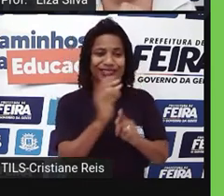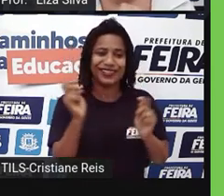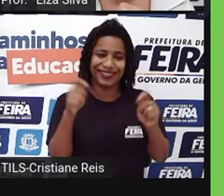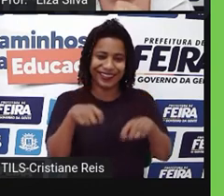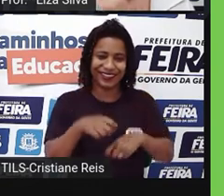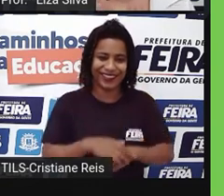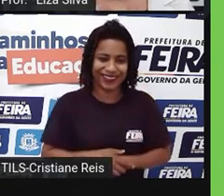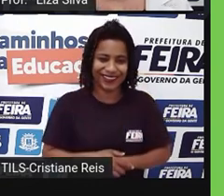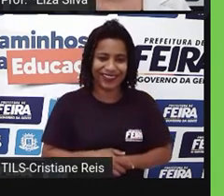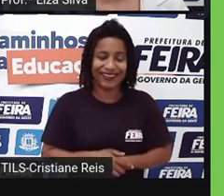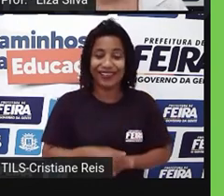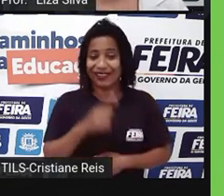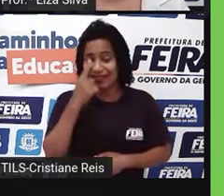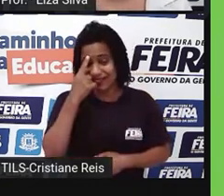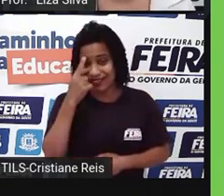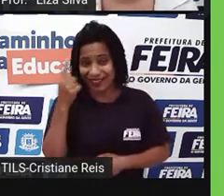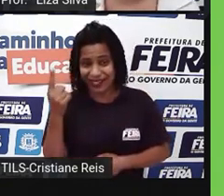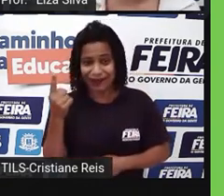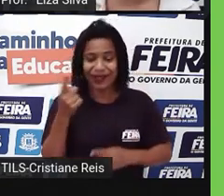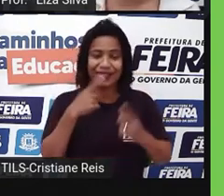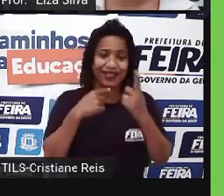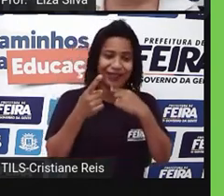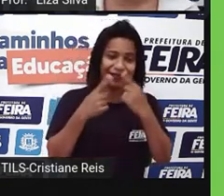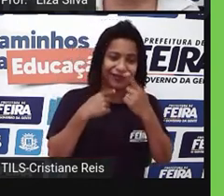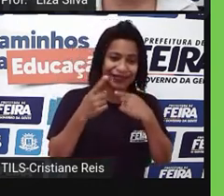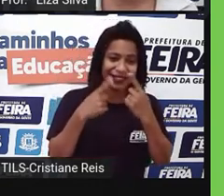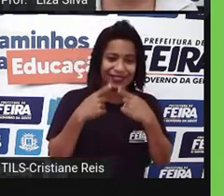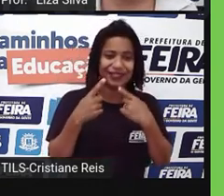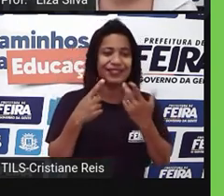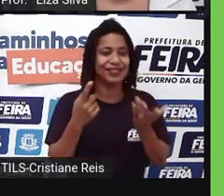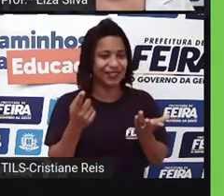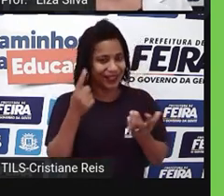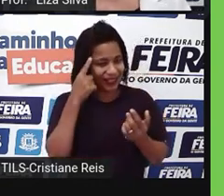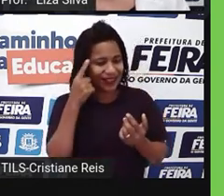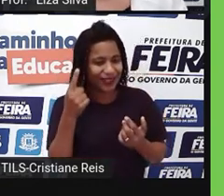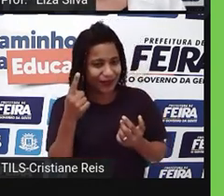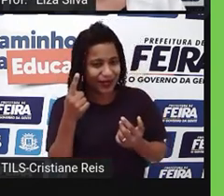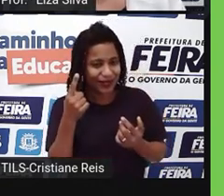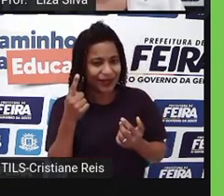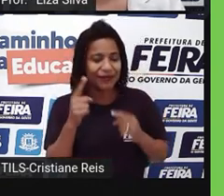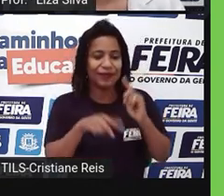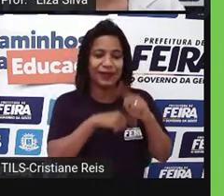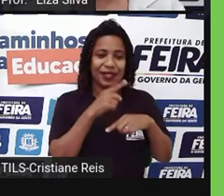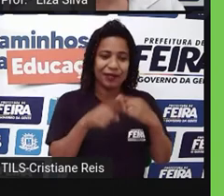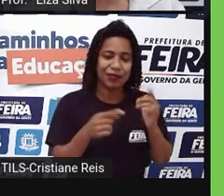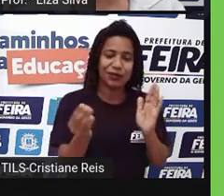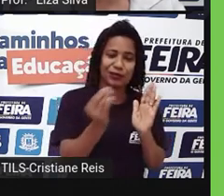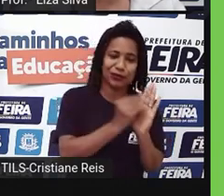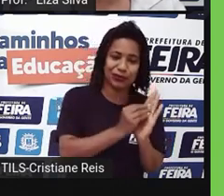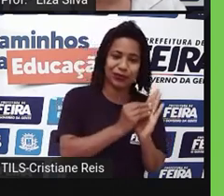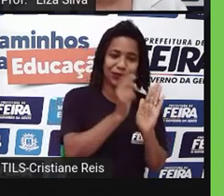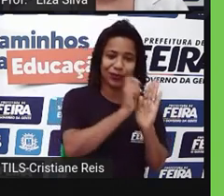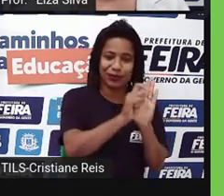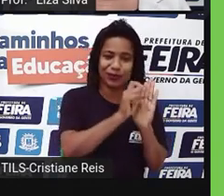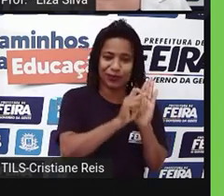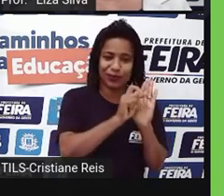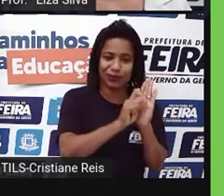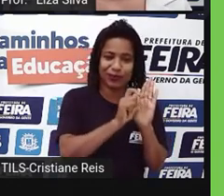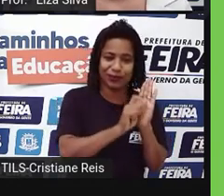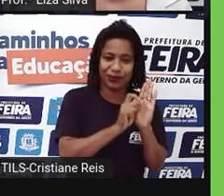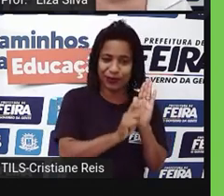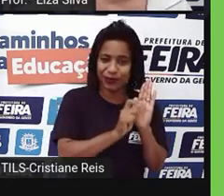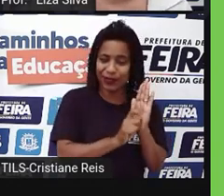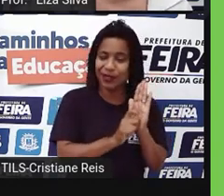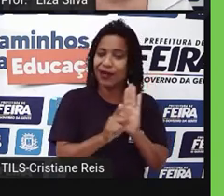início eu falei para vocês que a entrevista, a primeira é oralizada, depois a gente faz a transcrição. E